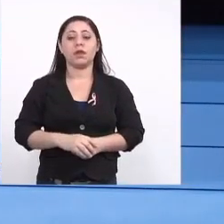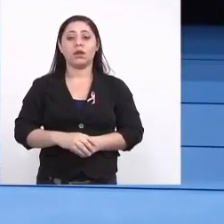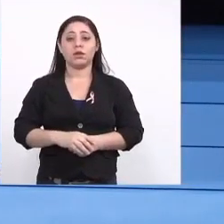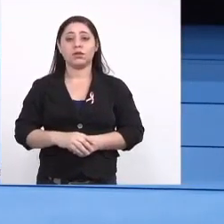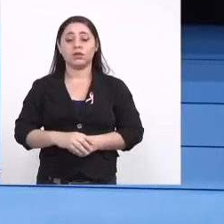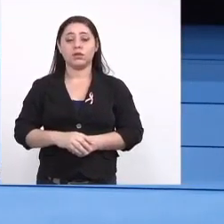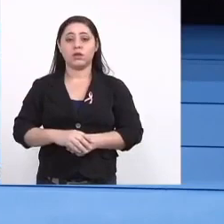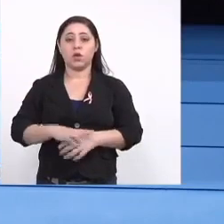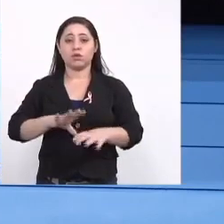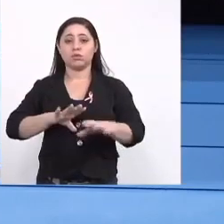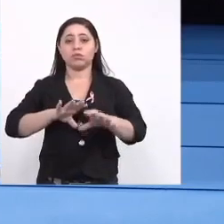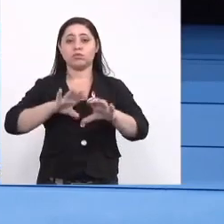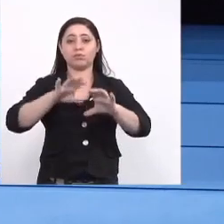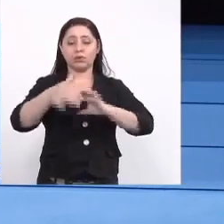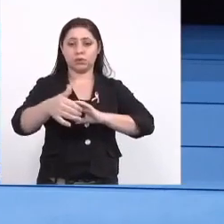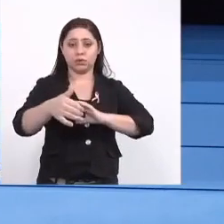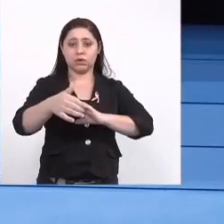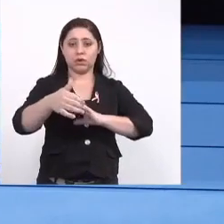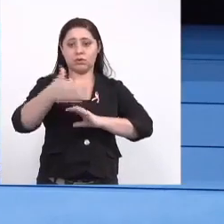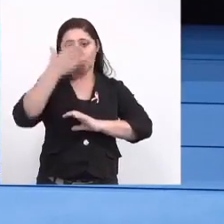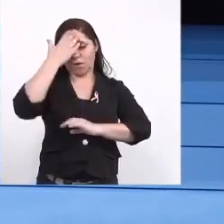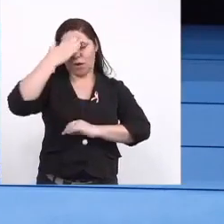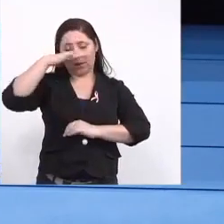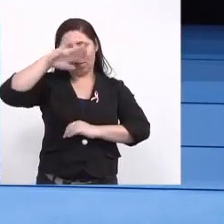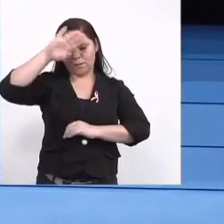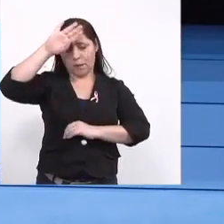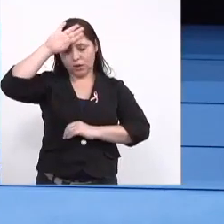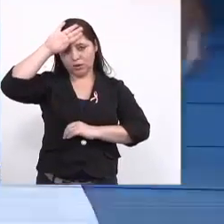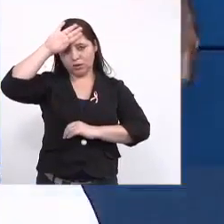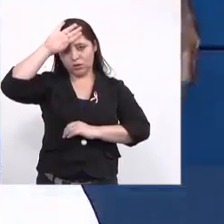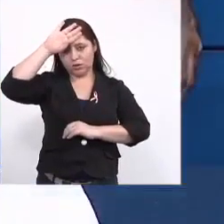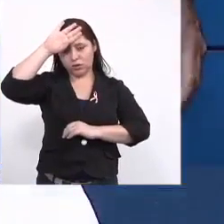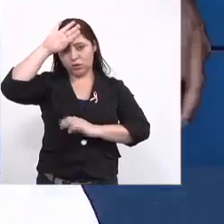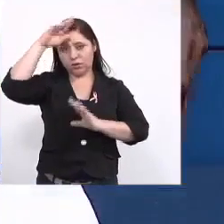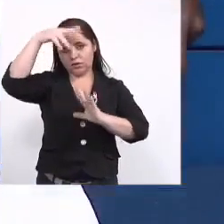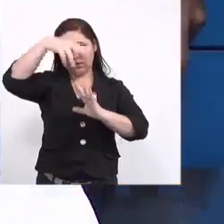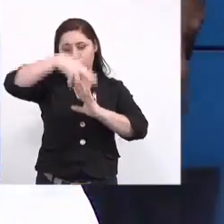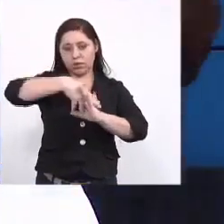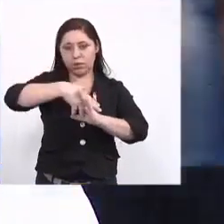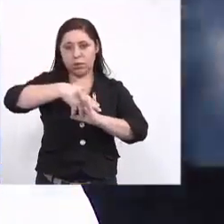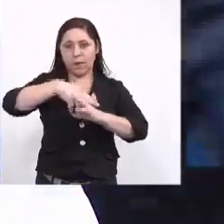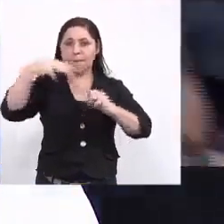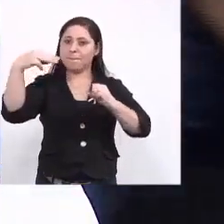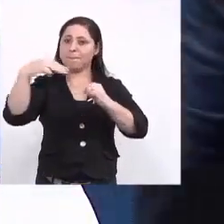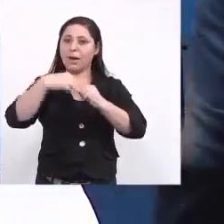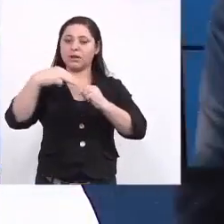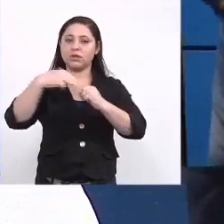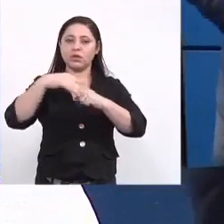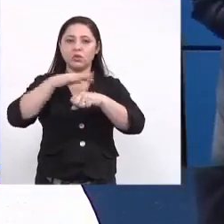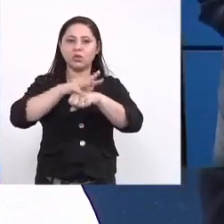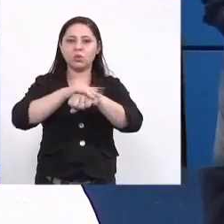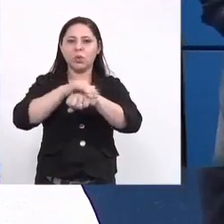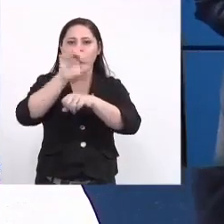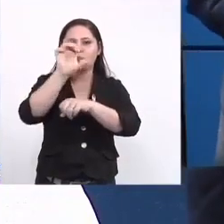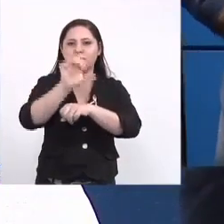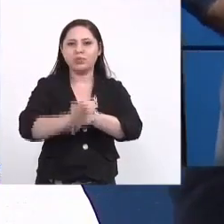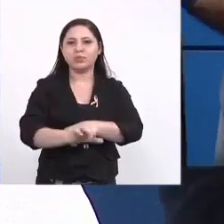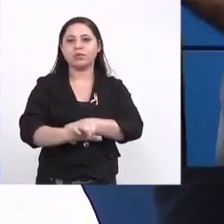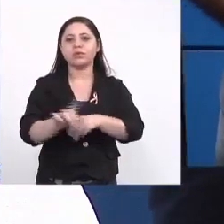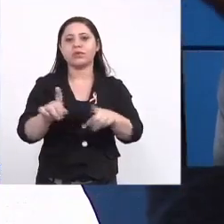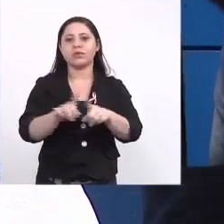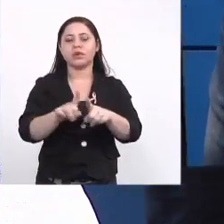em enfermagem pela UFMS, mestre em doenças infecciosas e